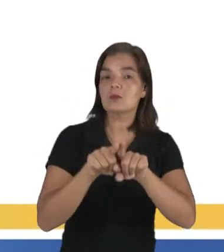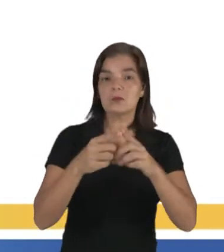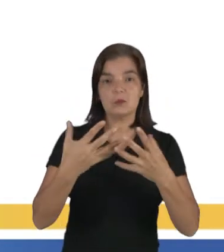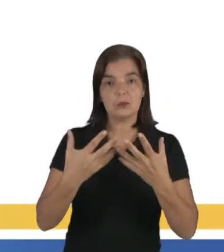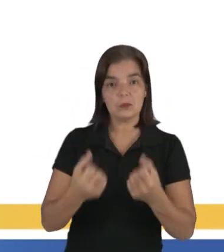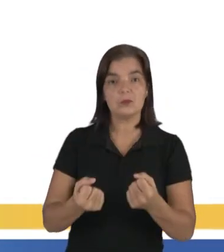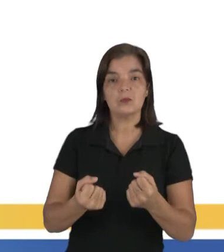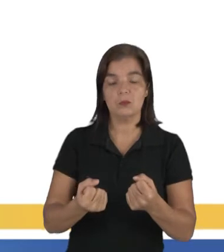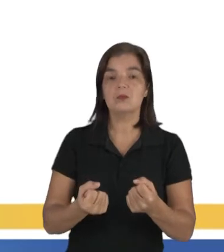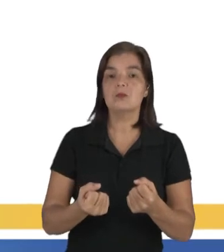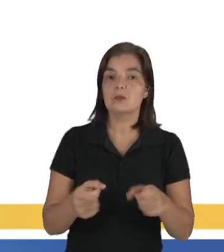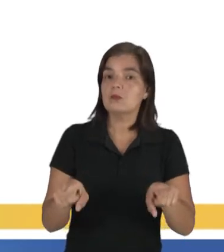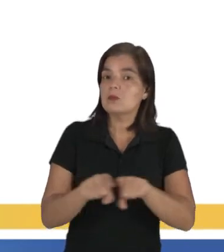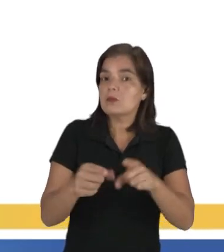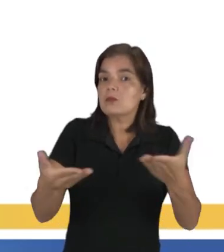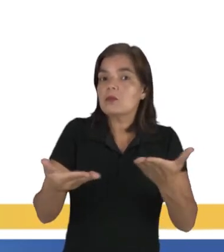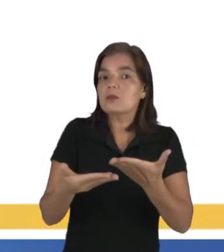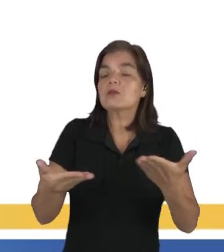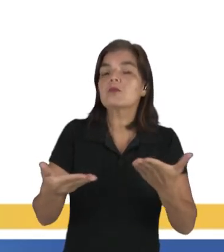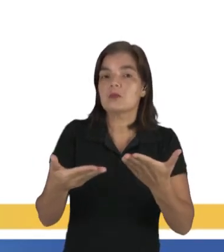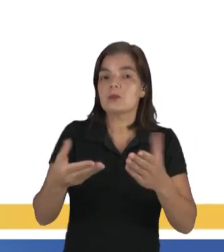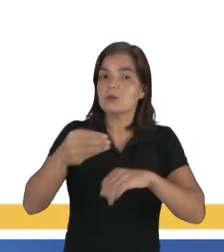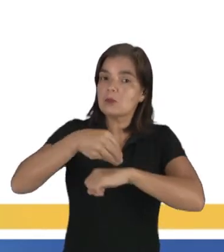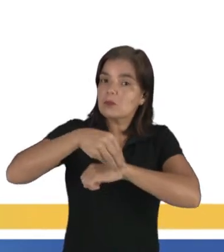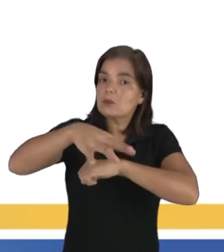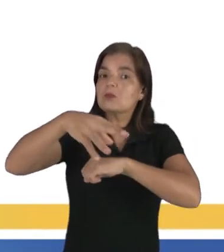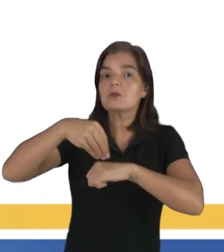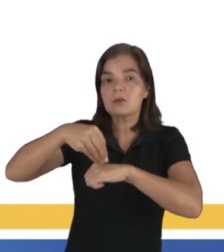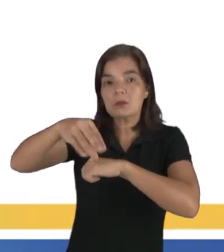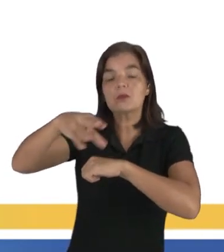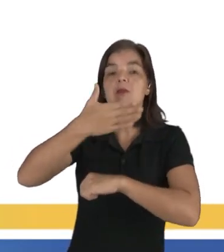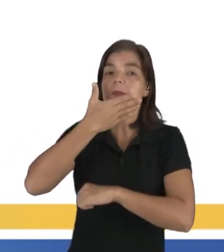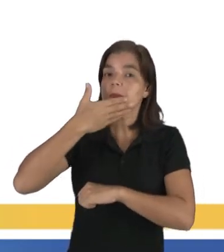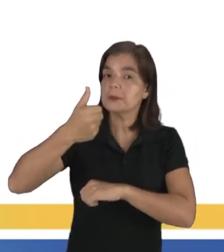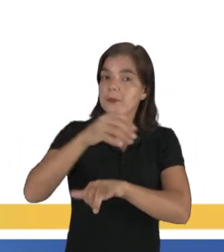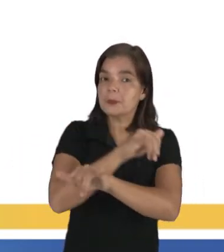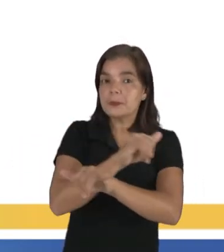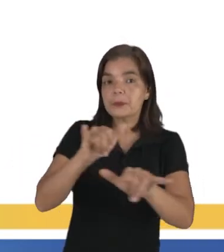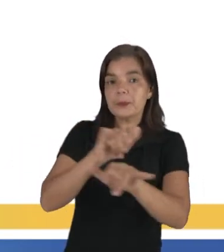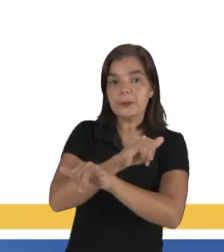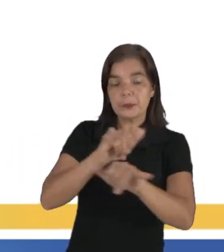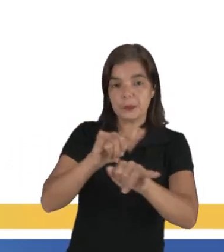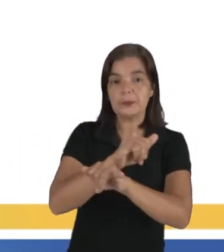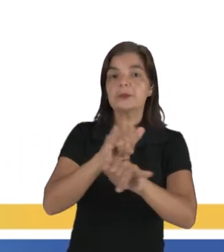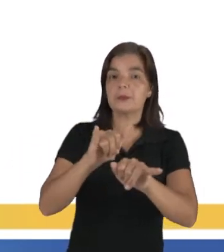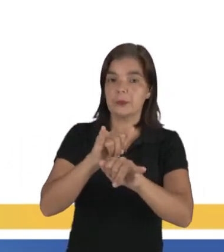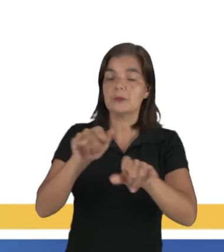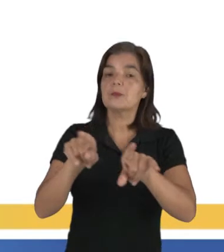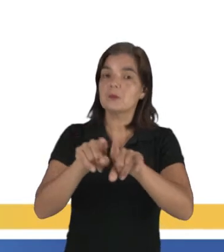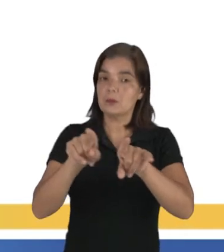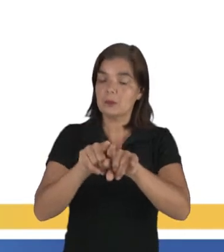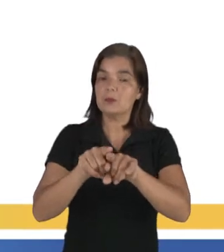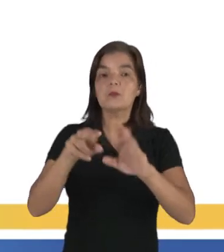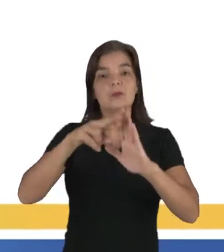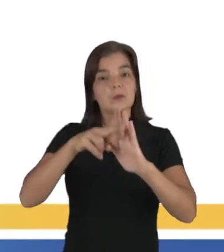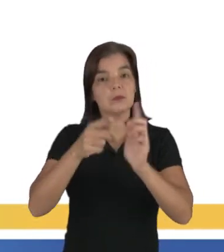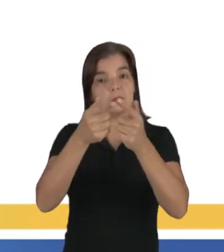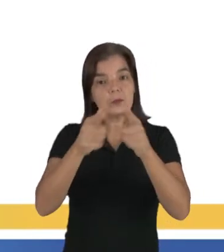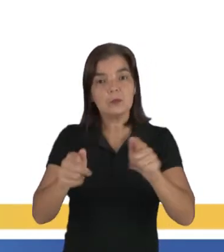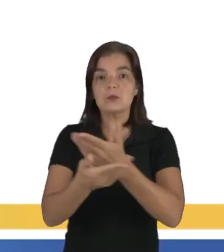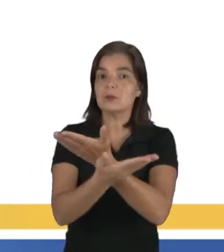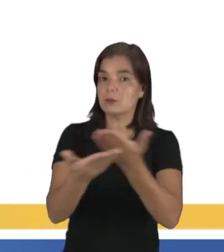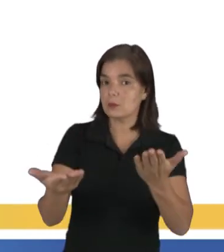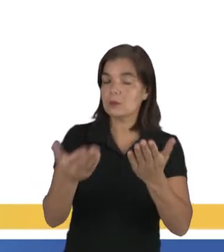eu estou me valendo neste momento para passar a melhor informação no nível mais culto possível para